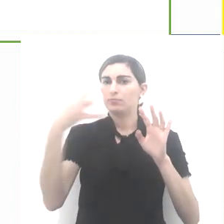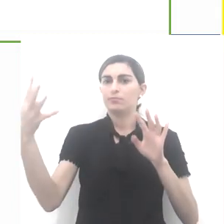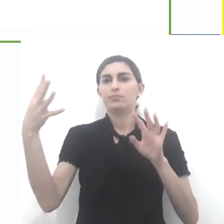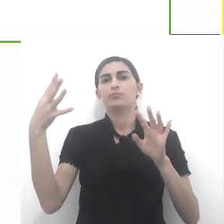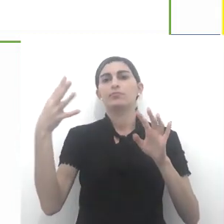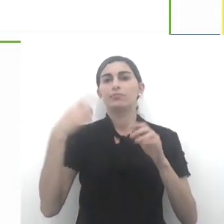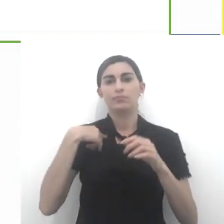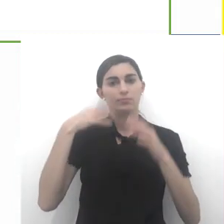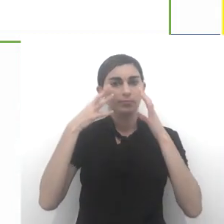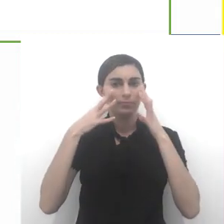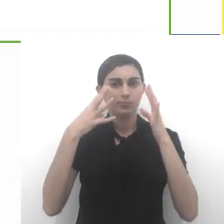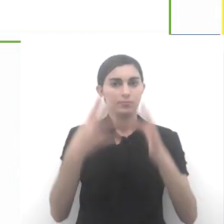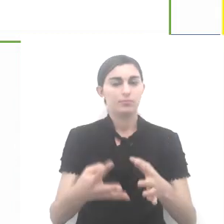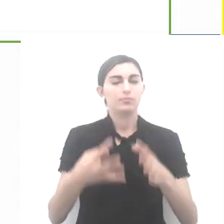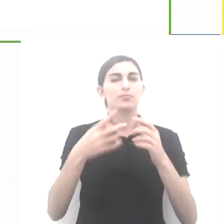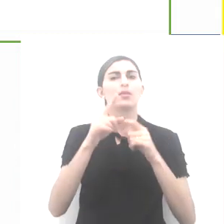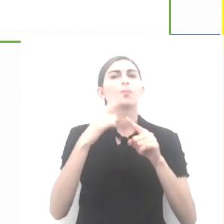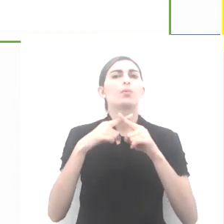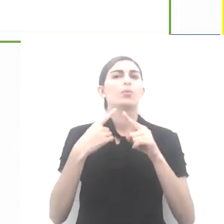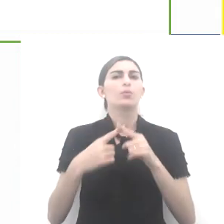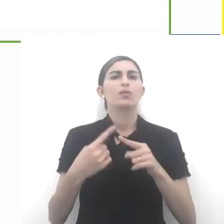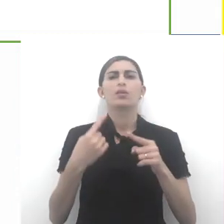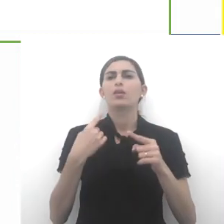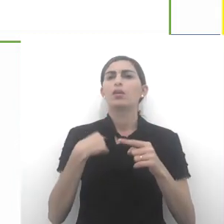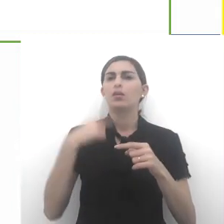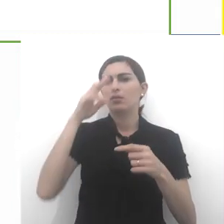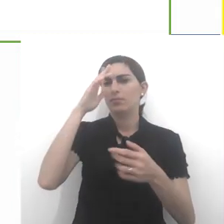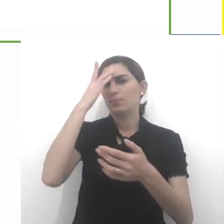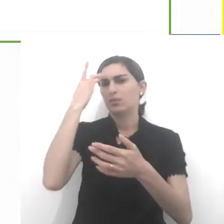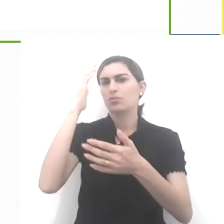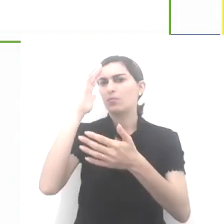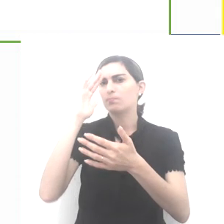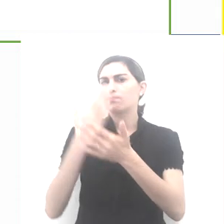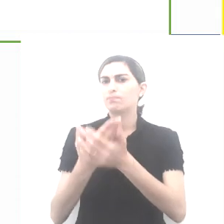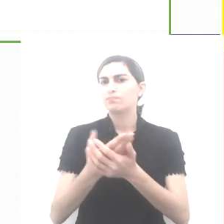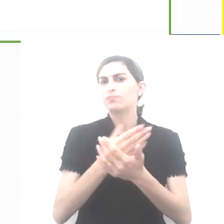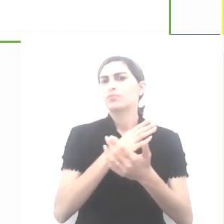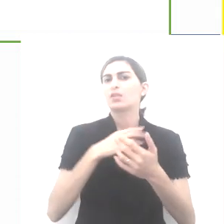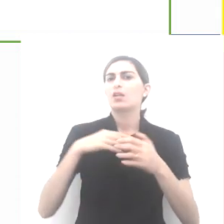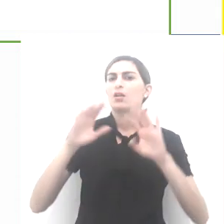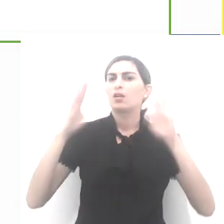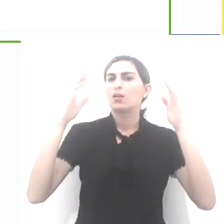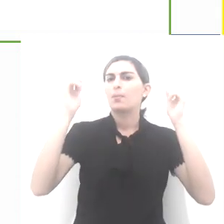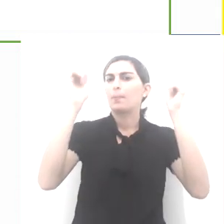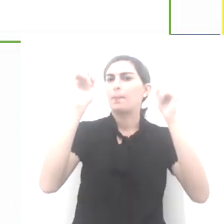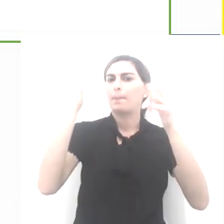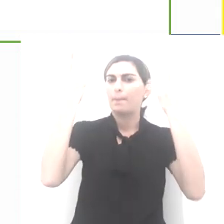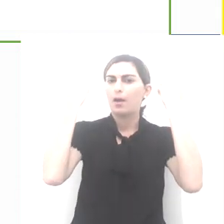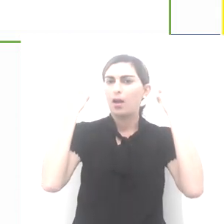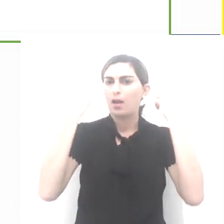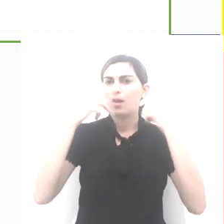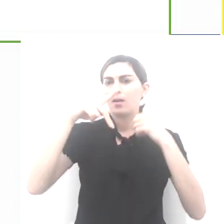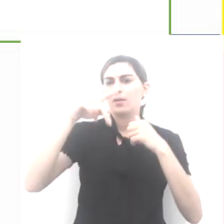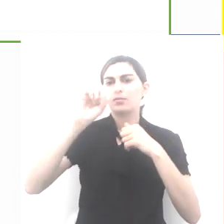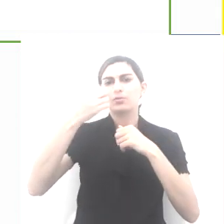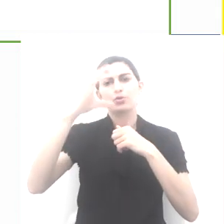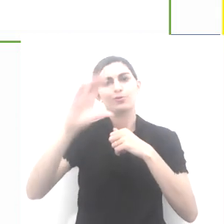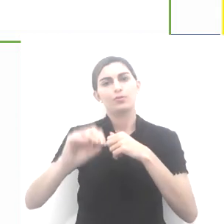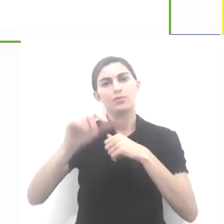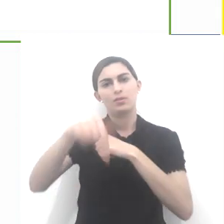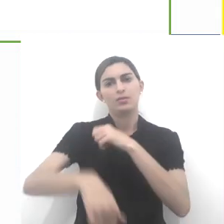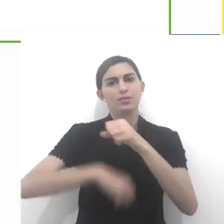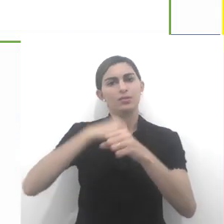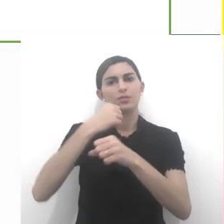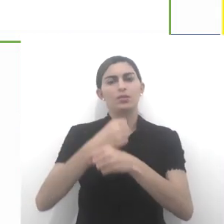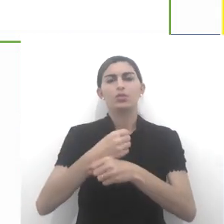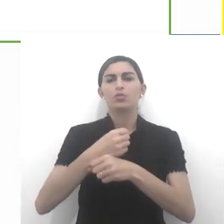espiritual. Prestem bem atenção. Por quê? Porque para os cristãos, eles que iriam celebrar a Páscoa, que celebraram a Páscoa neste